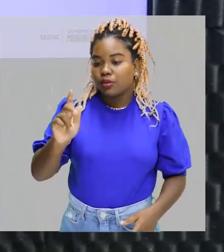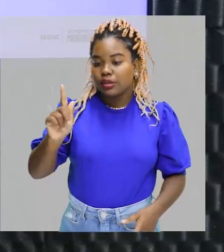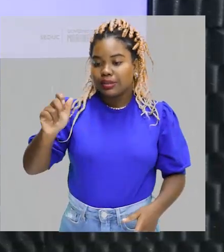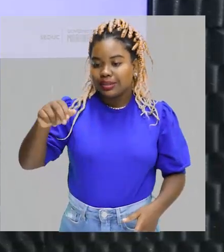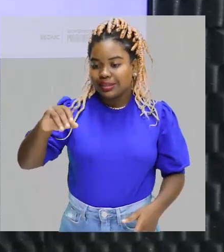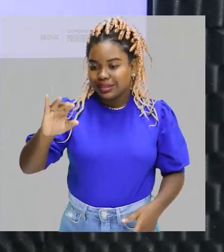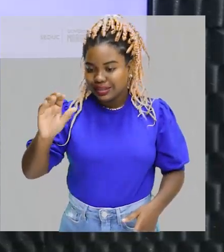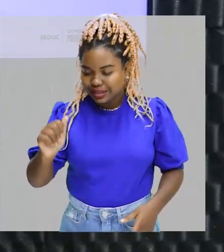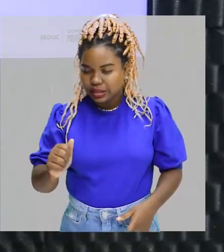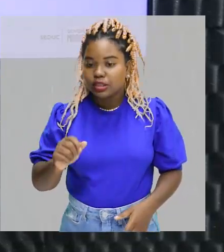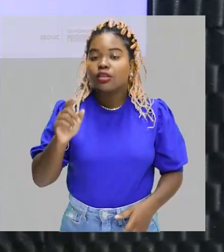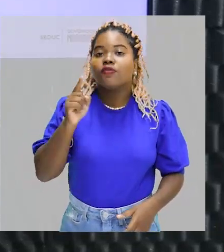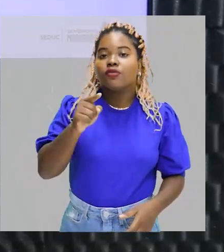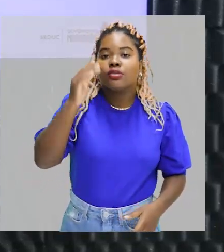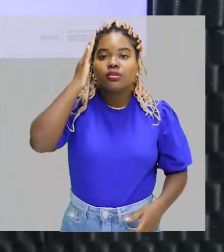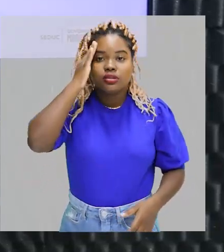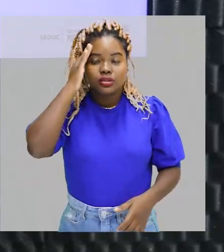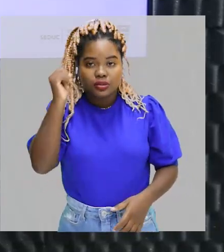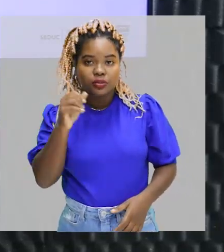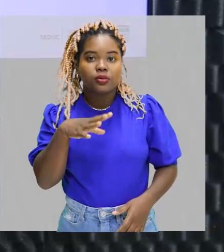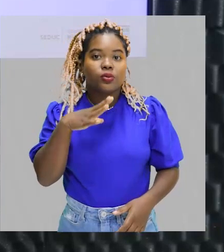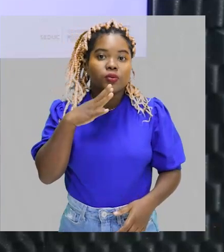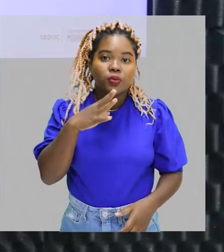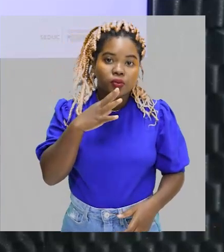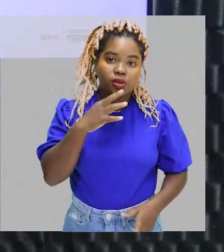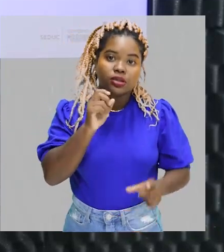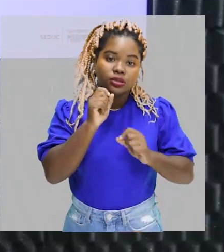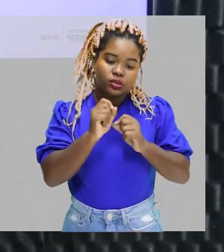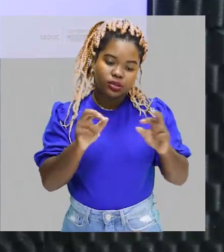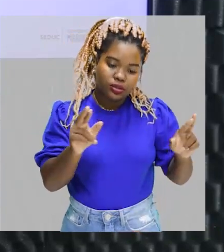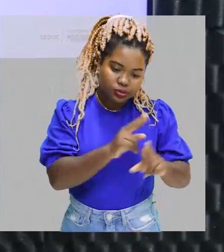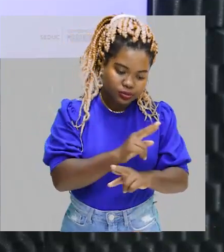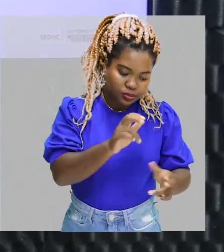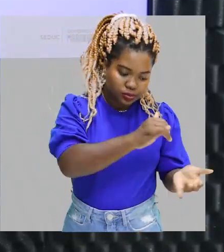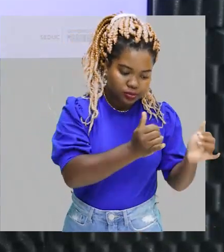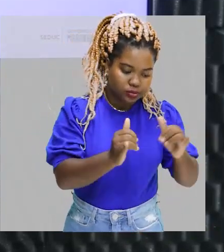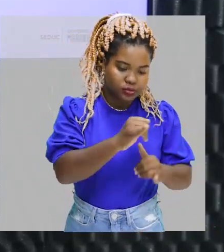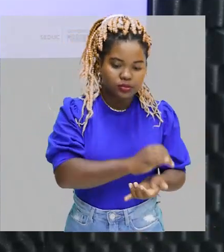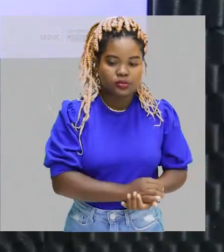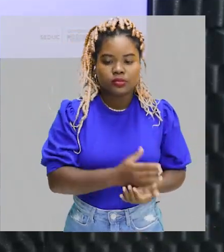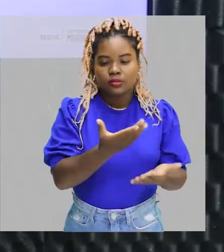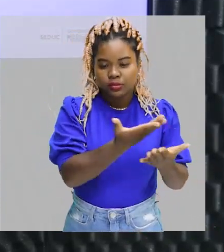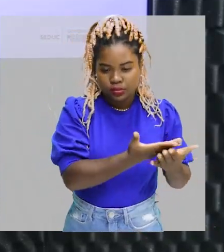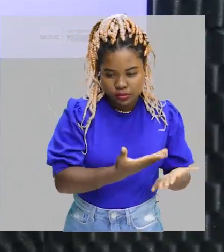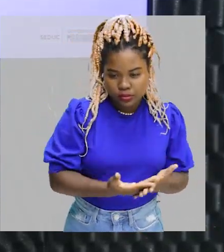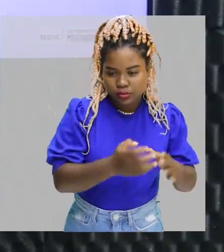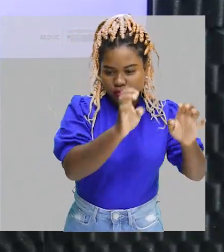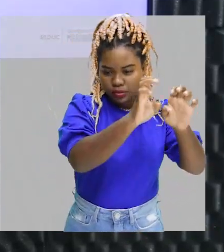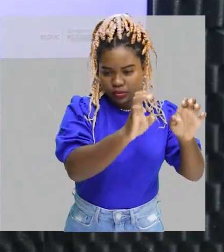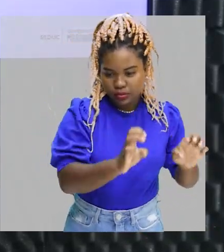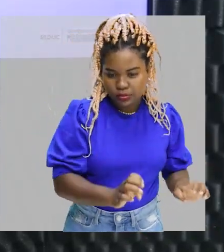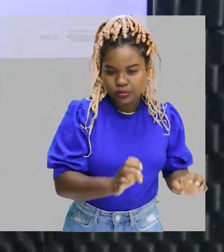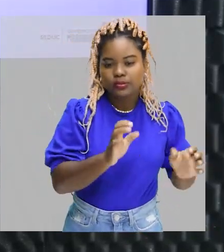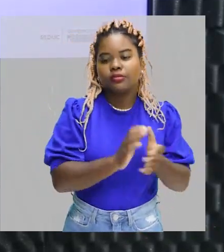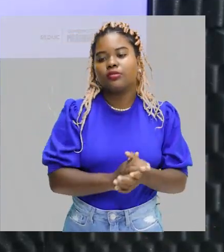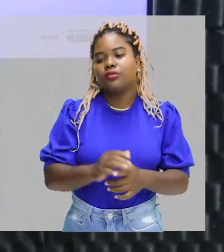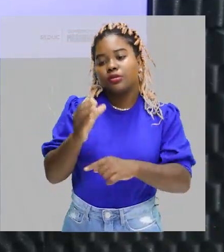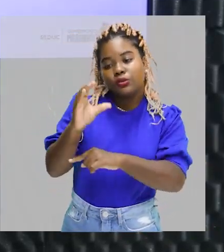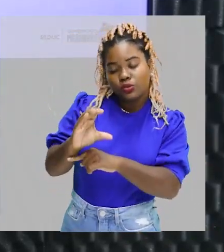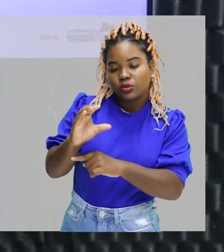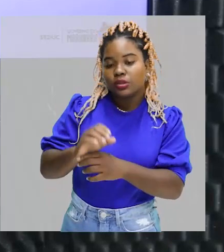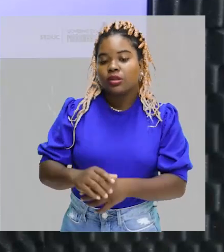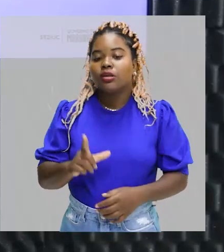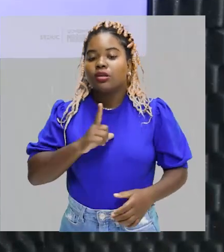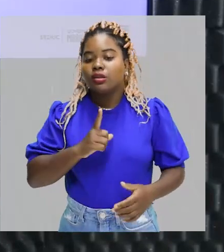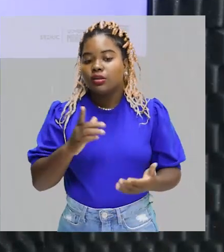sabemos que a Química Orgânica é o ramo da Química que estuda os compostos do elemento carbono. E nós temos já alguns